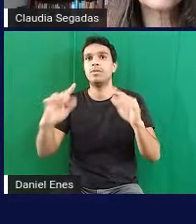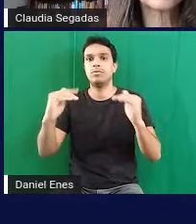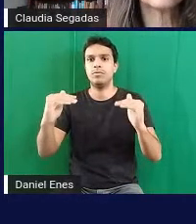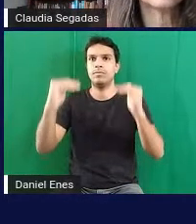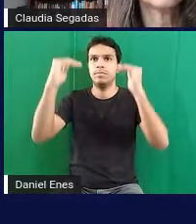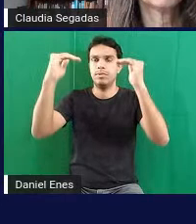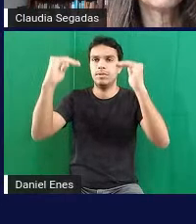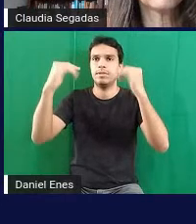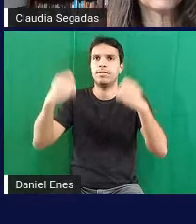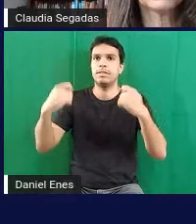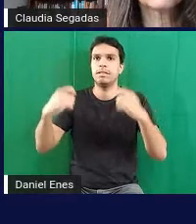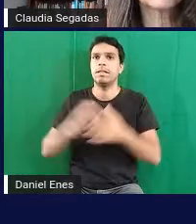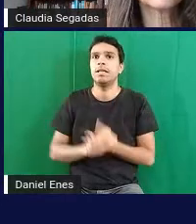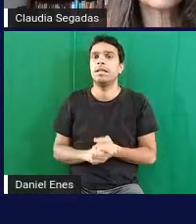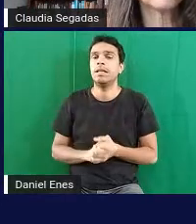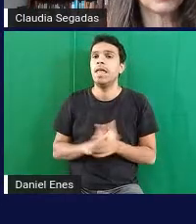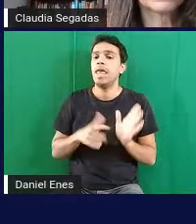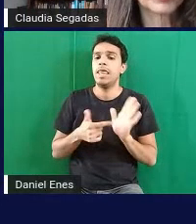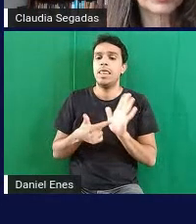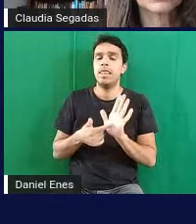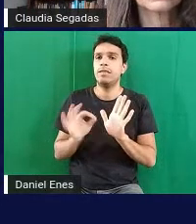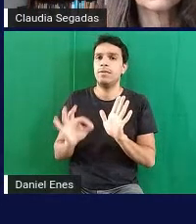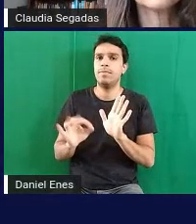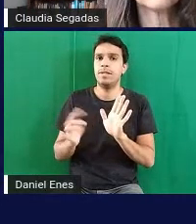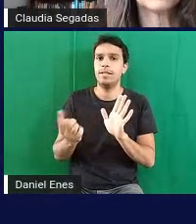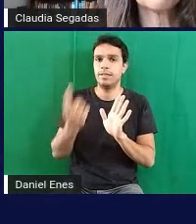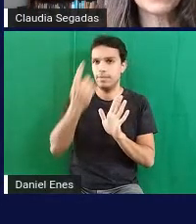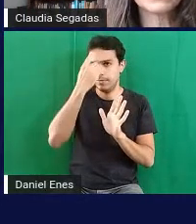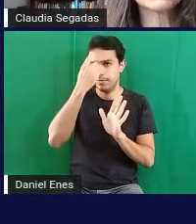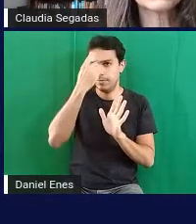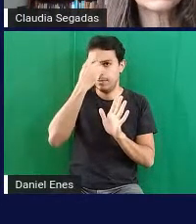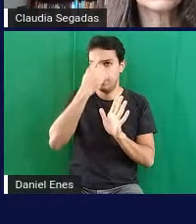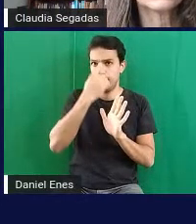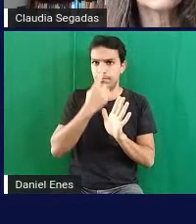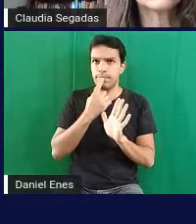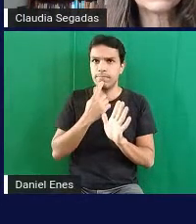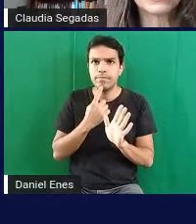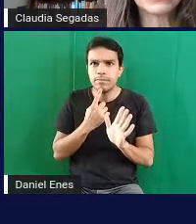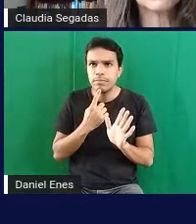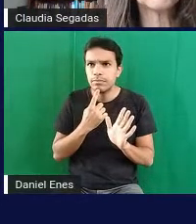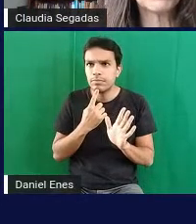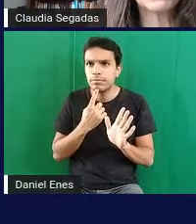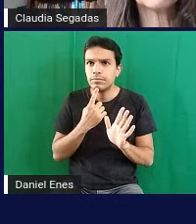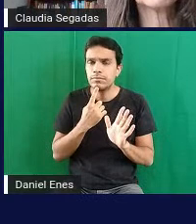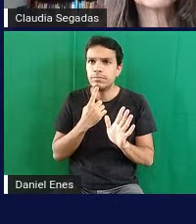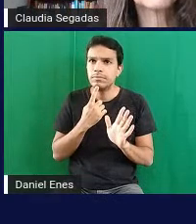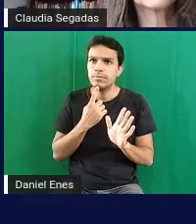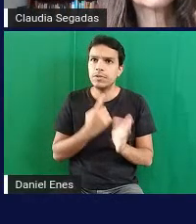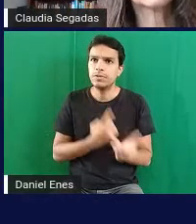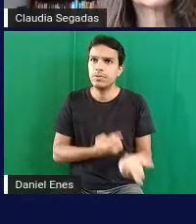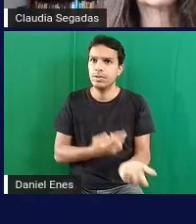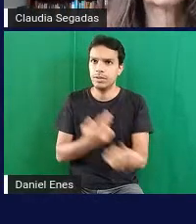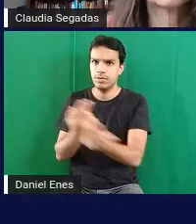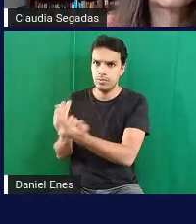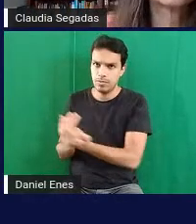apresente figuras iguais então reparem que há uma